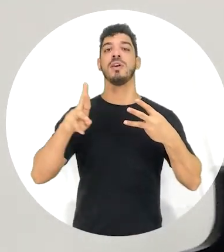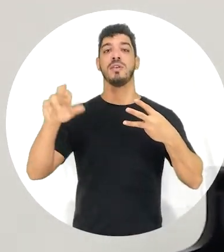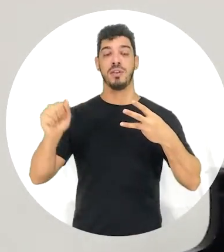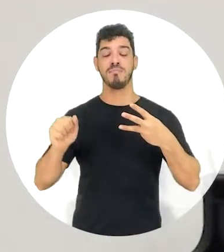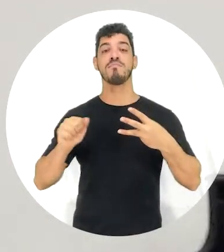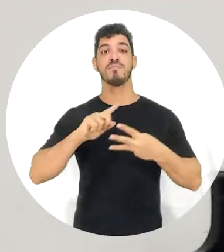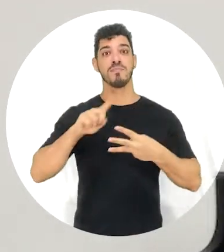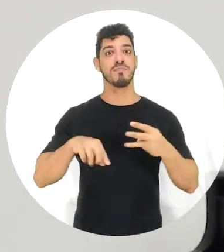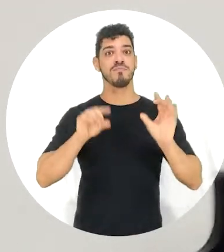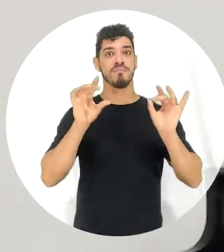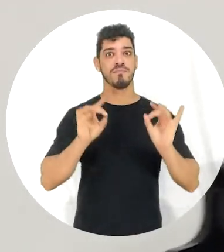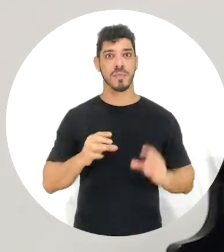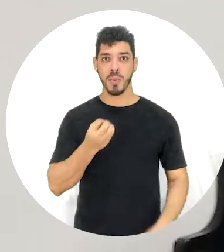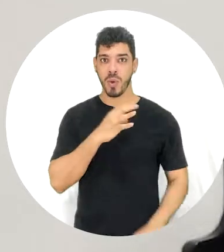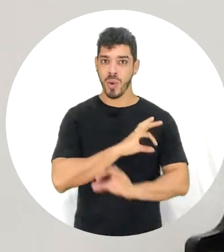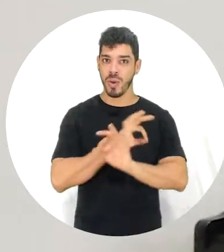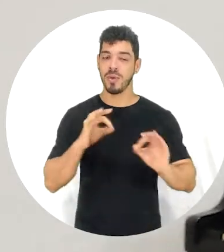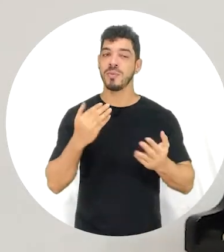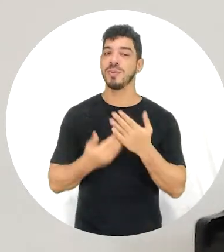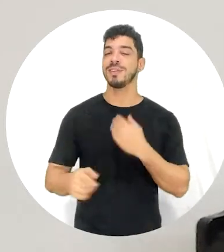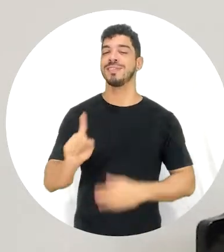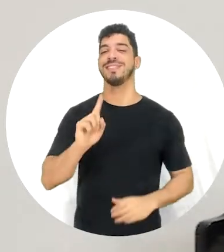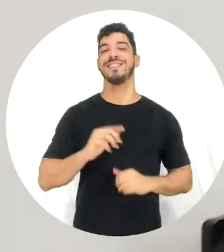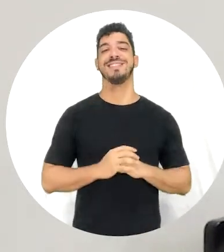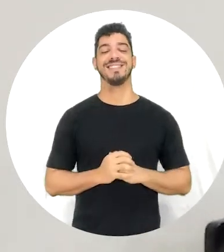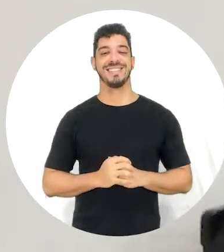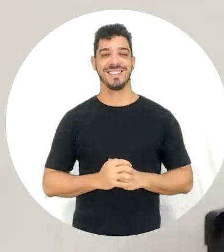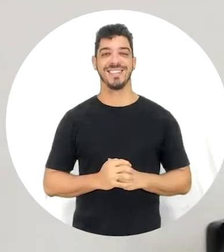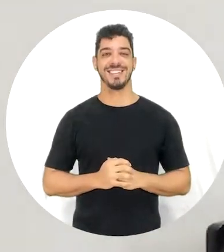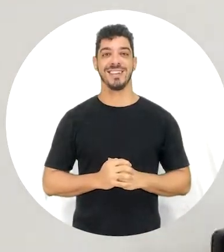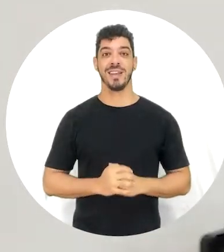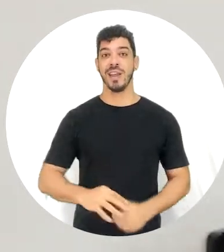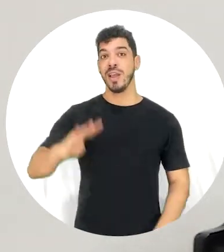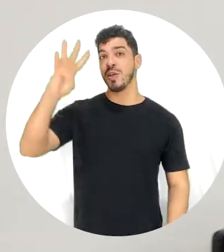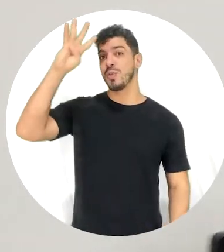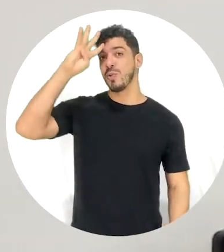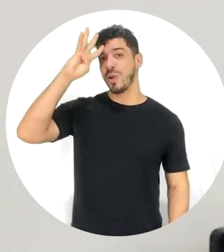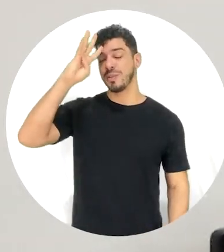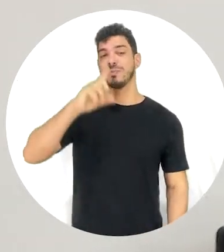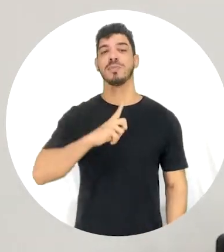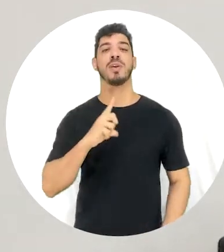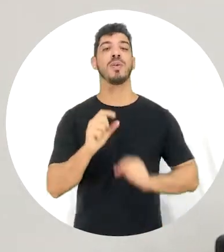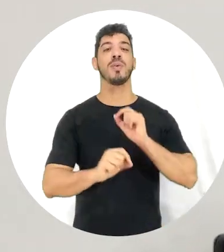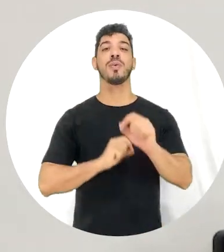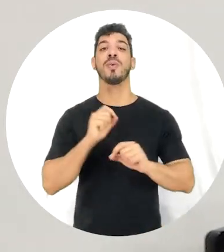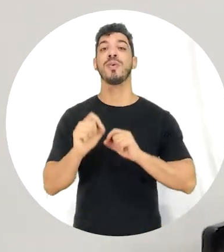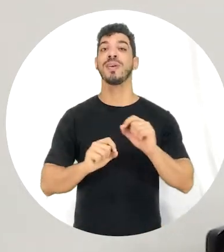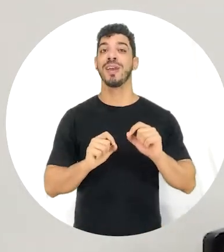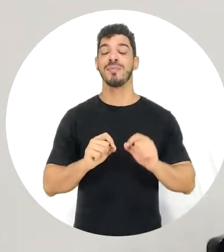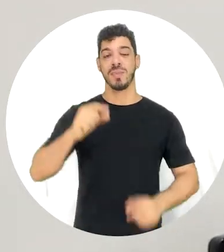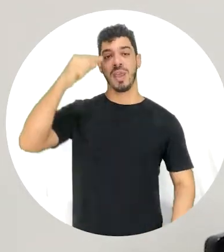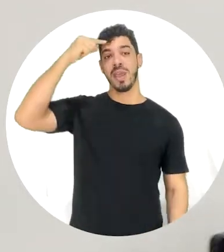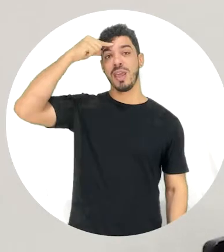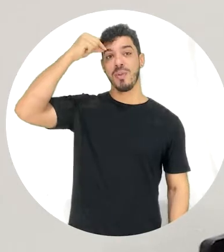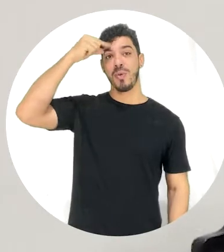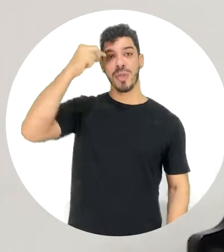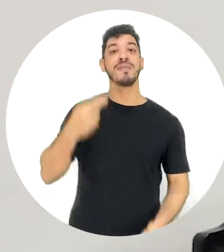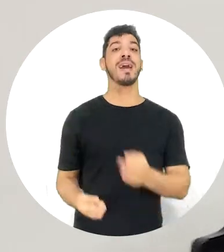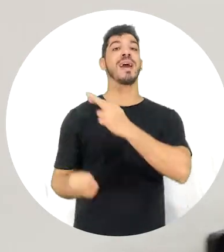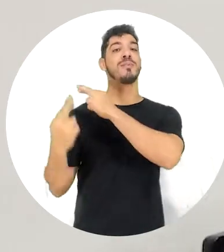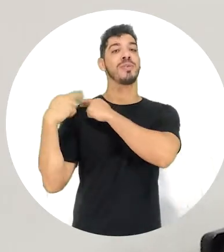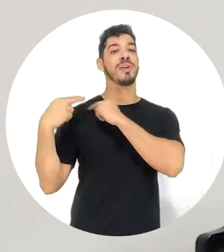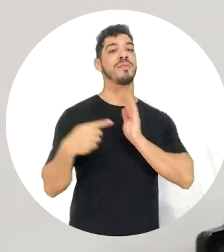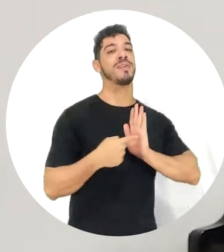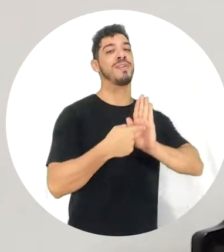Moreno. Vai ser bom, você não pode perder de jeito nenhum. E na quarta-feira, dia 28, Hiponax, Vila